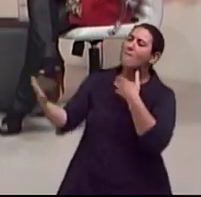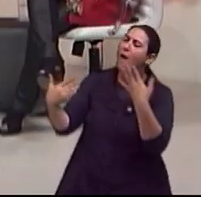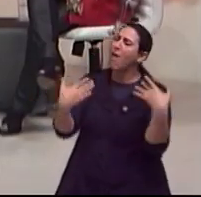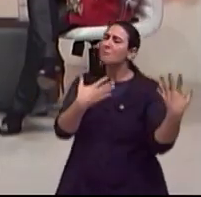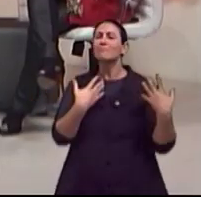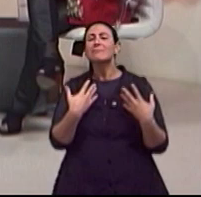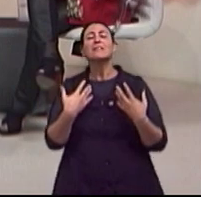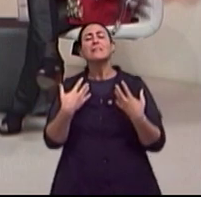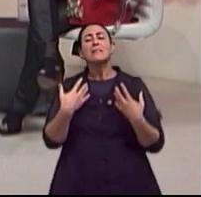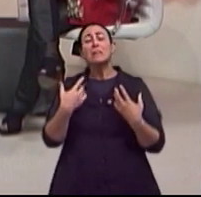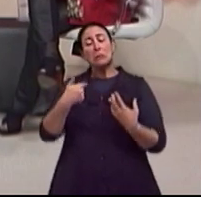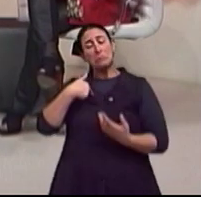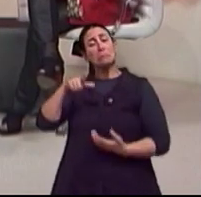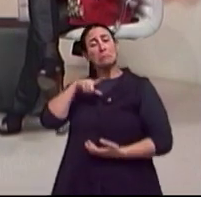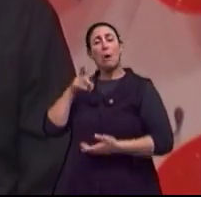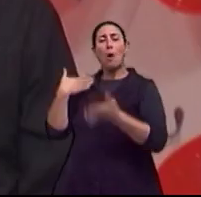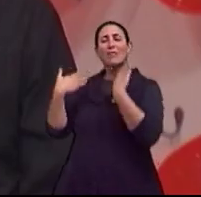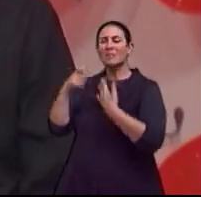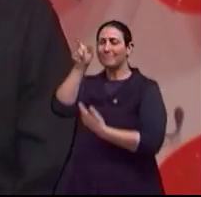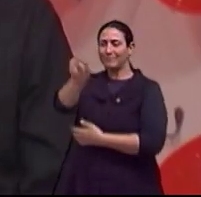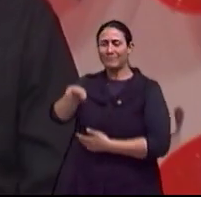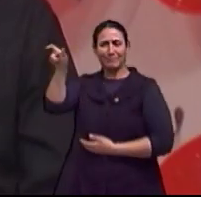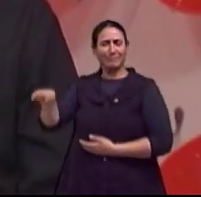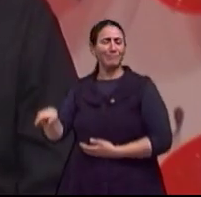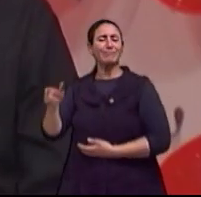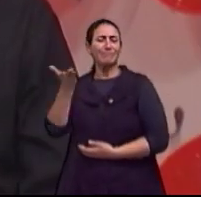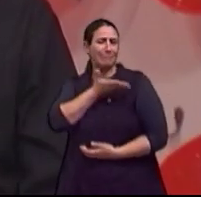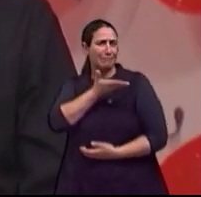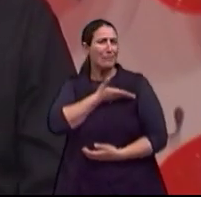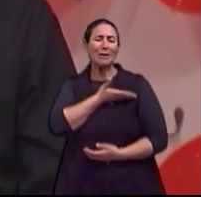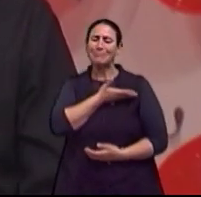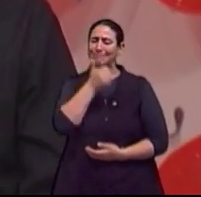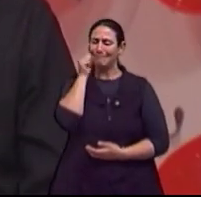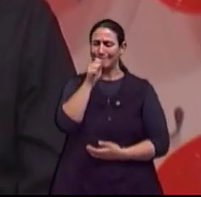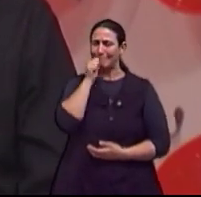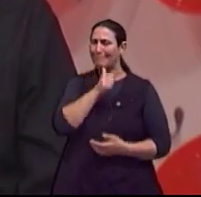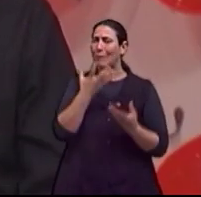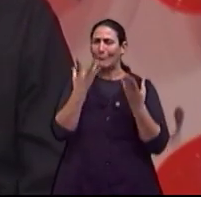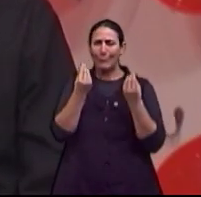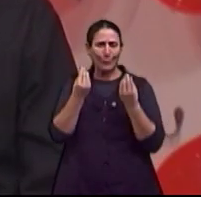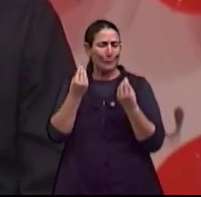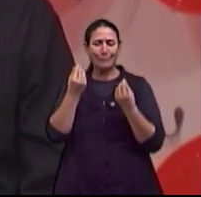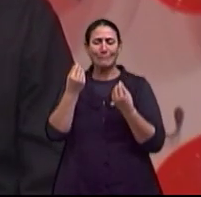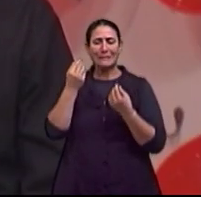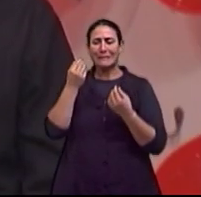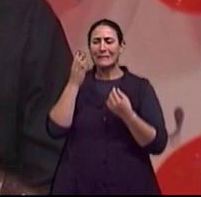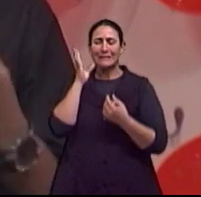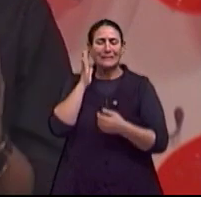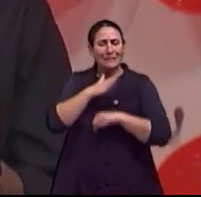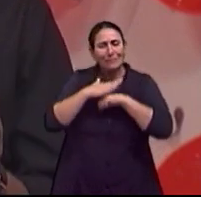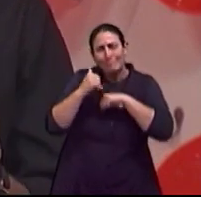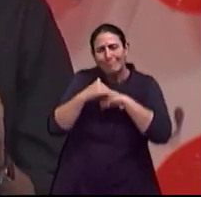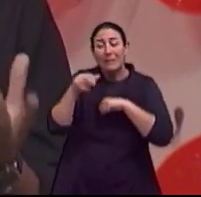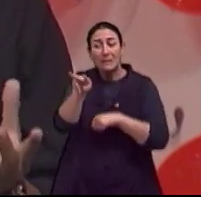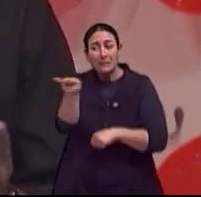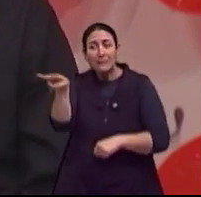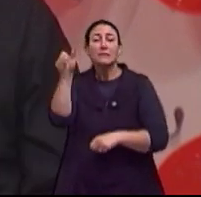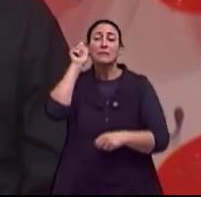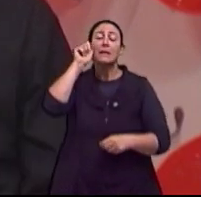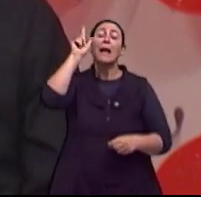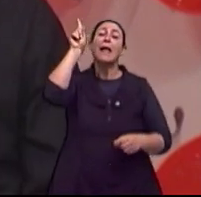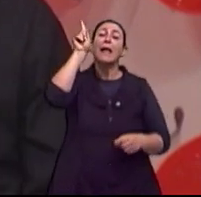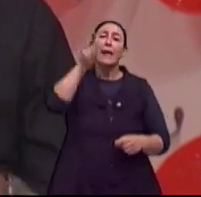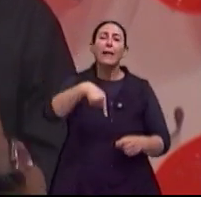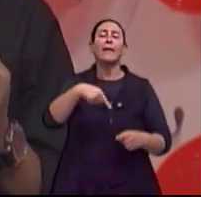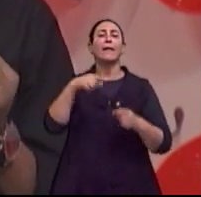E estava convidado num churrasco com umas amigas muito especiales minhas, que são diretoras de arte. E elas me contaram a história do avô